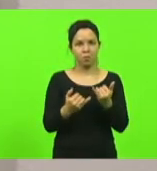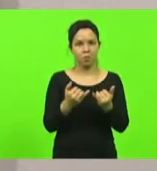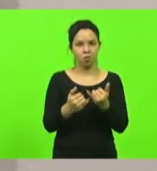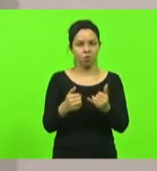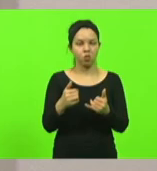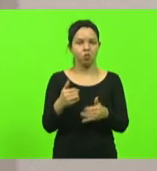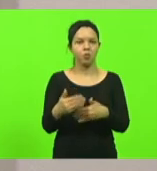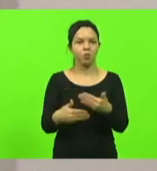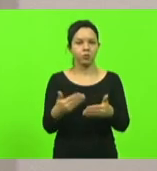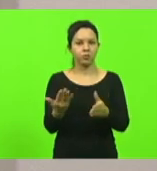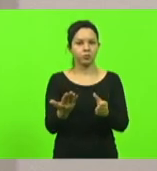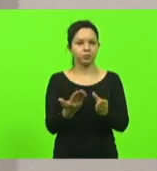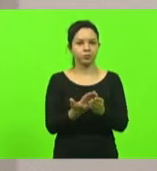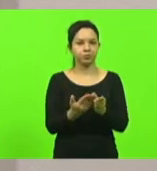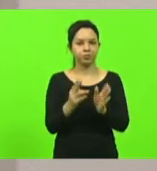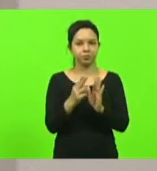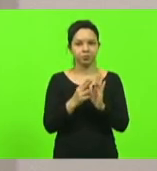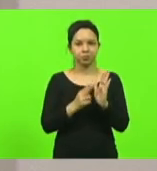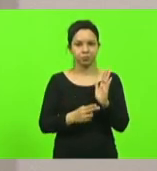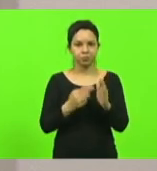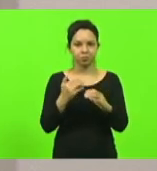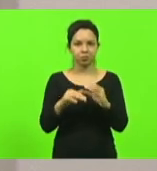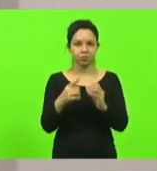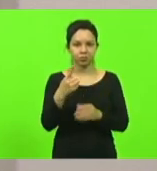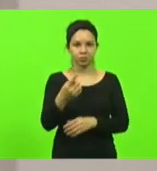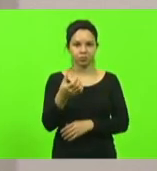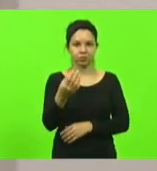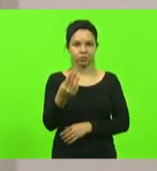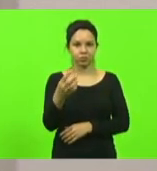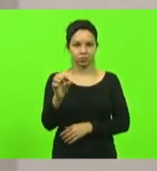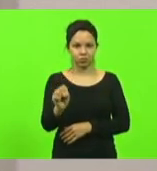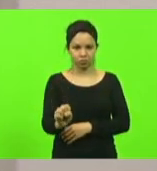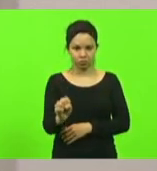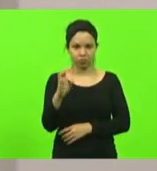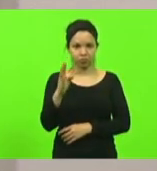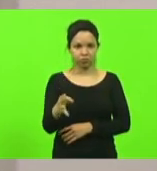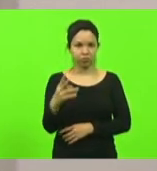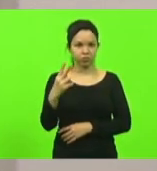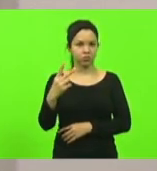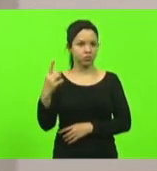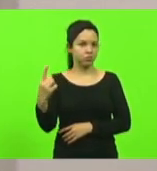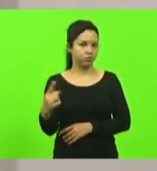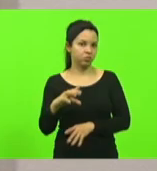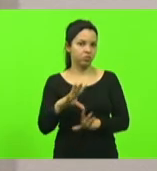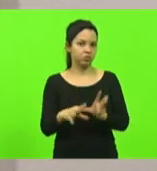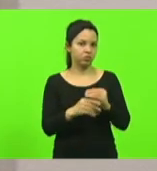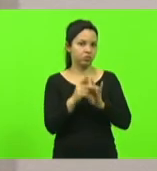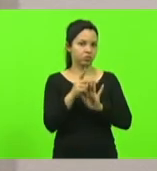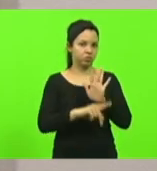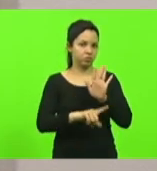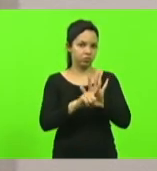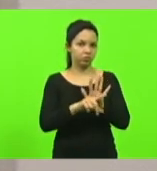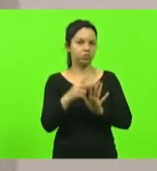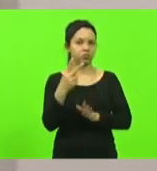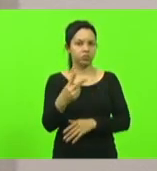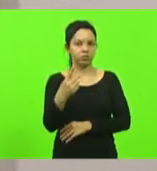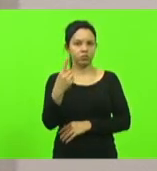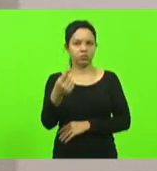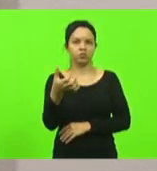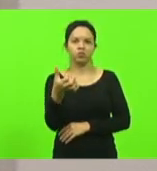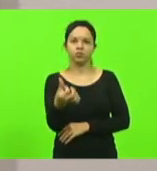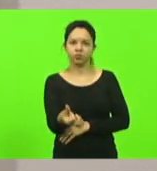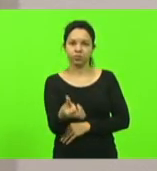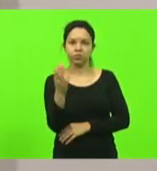encaminhado pela mensagem nº 638, barra 2021, aposto ao projeto de lei nº 216,